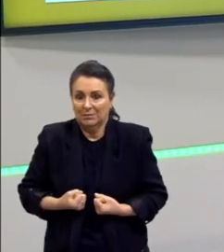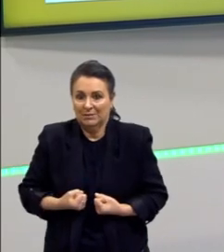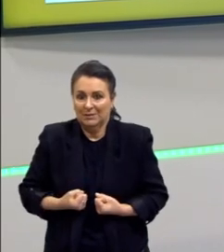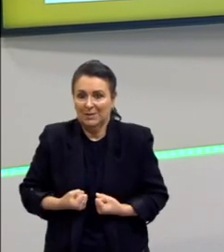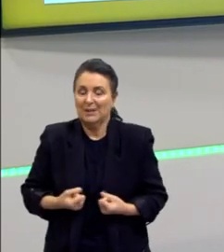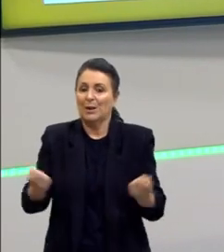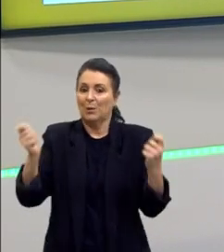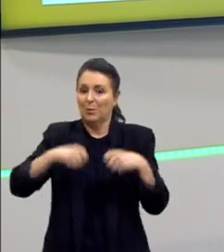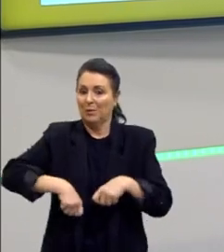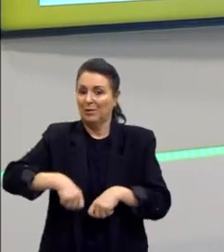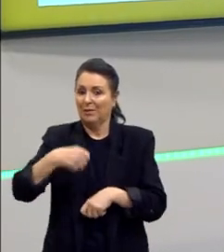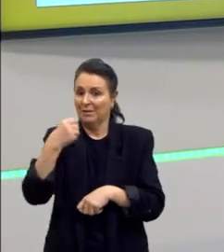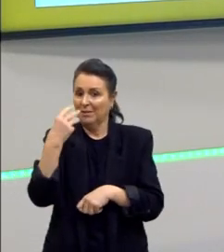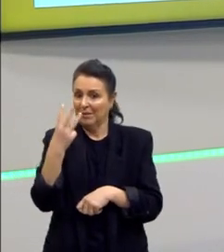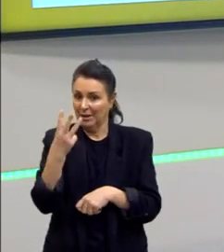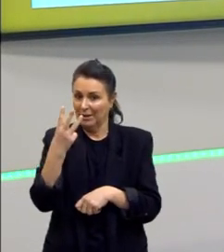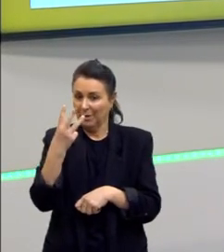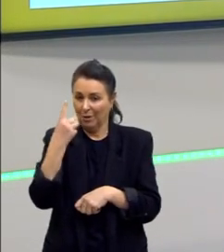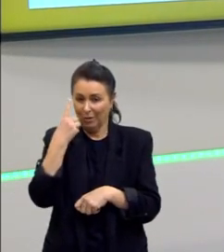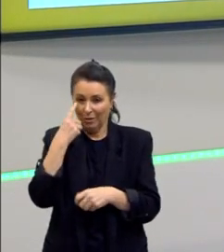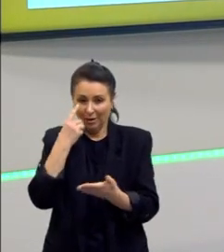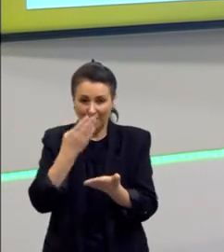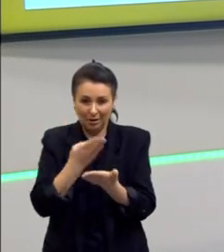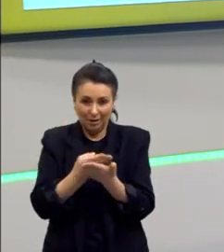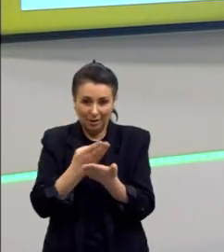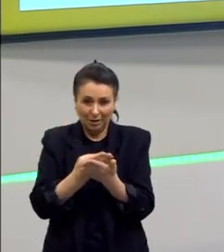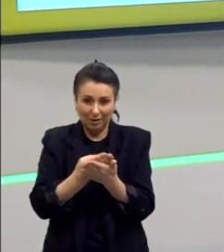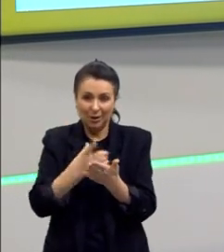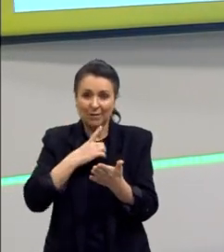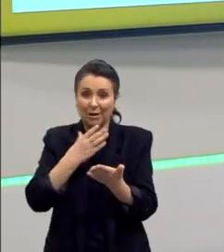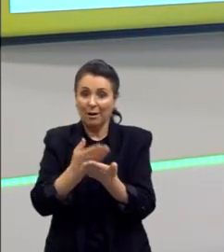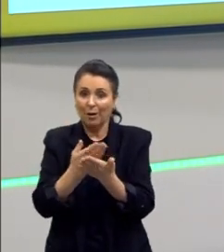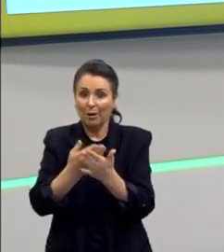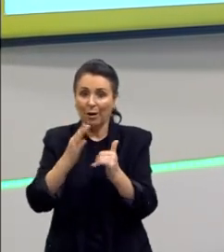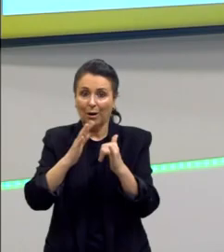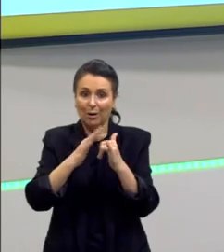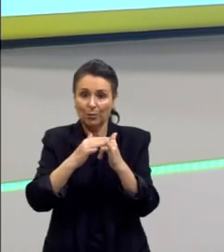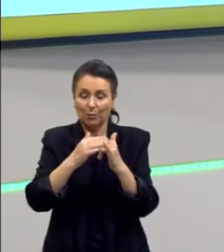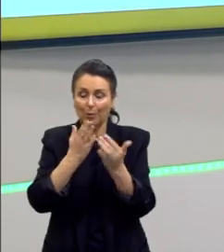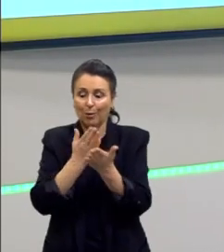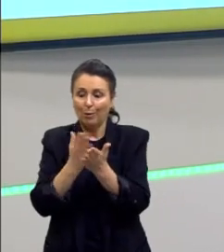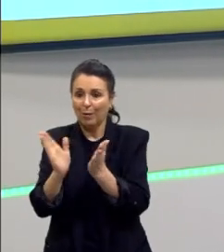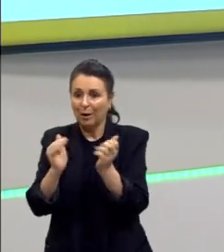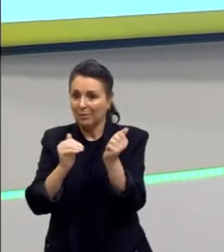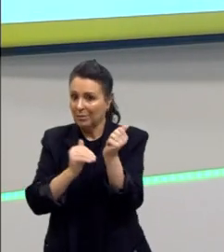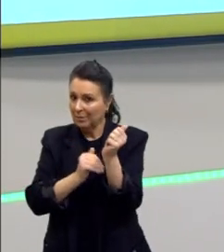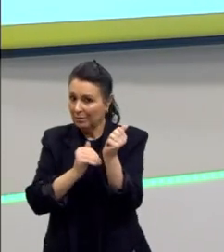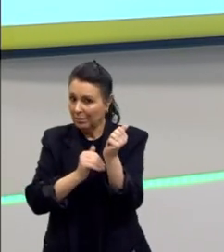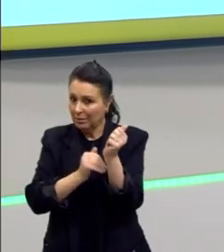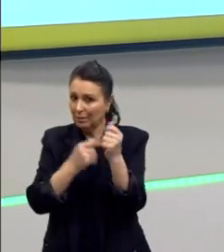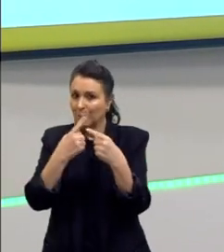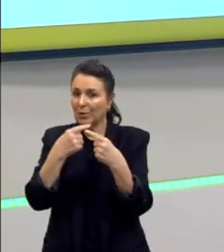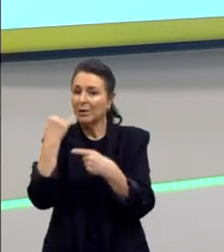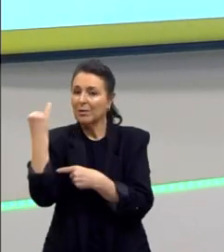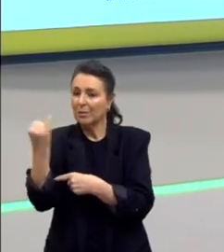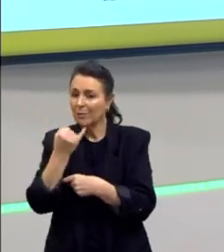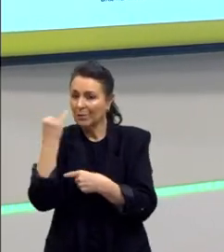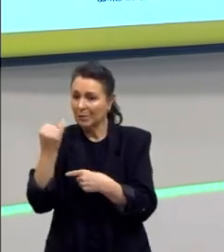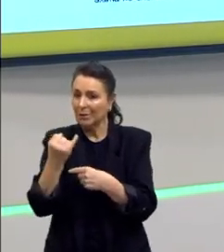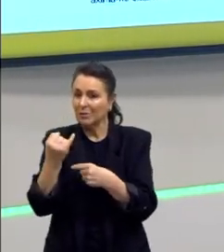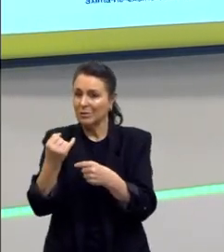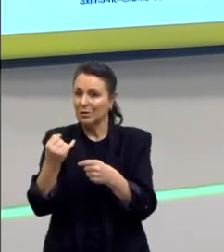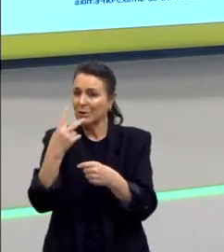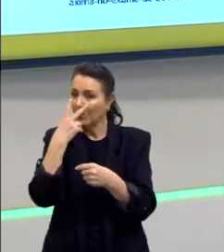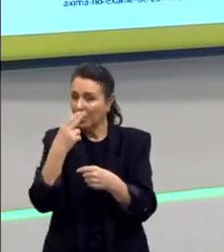Se tu perdeu, corre lá no canal do YouTube e assiste. Não perde esse segredo, porque ele é tão importante quanto o da competência 4.